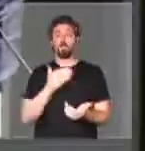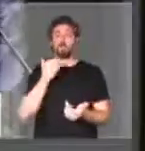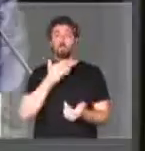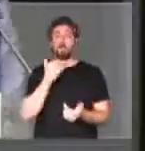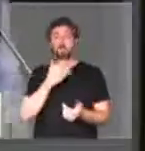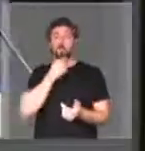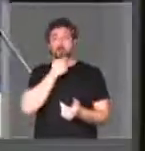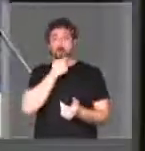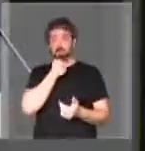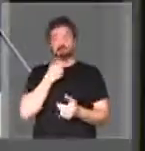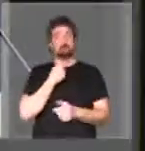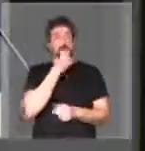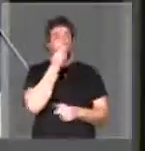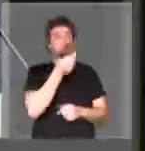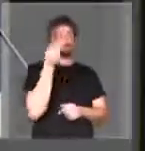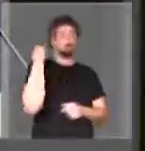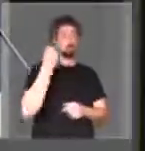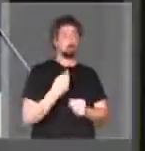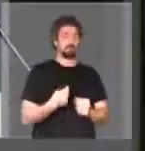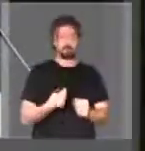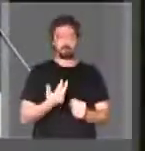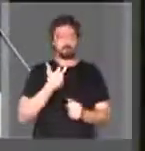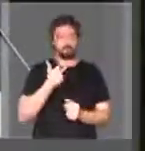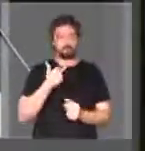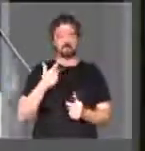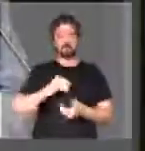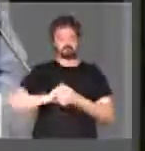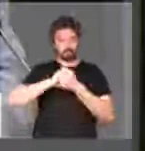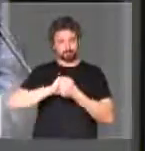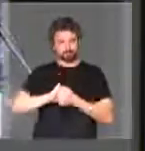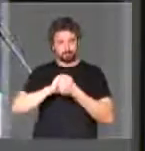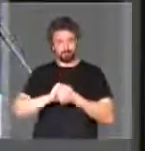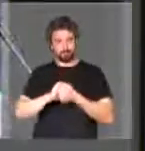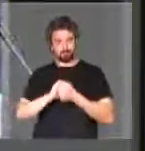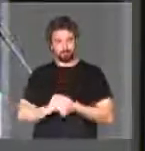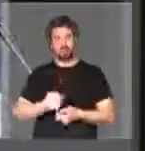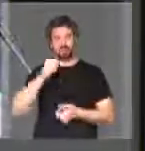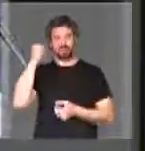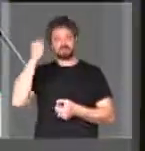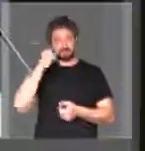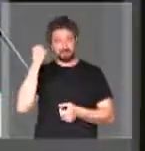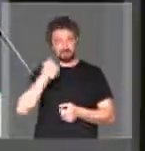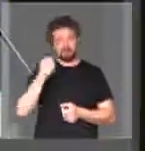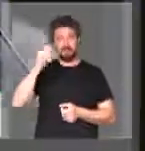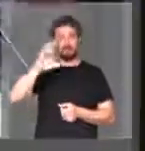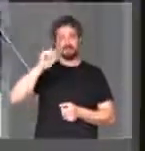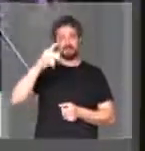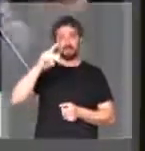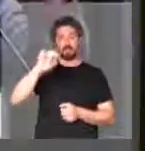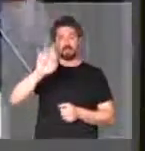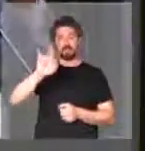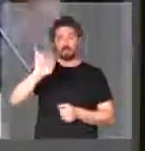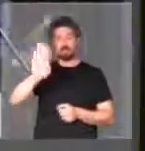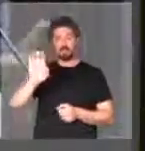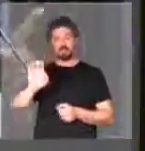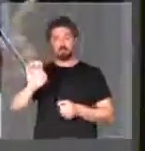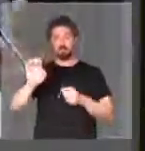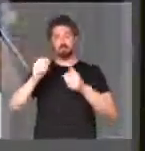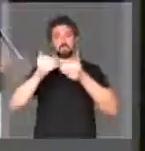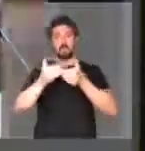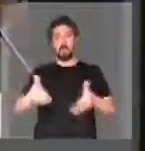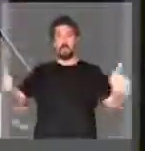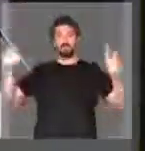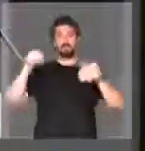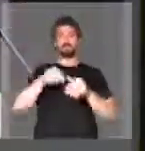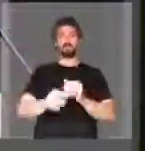adianta viver virado de costas. Eu quero, inclusive, saudar o senador João Alberto Capiberib, que inaugurou essa